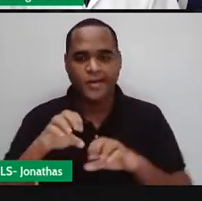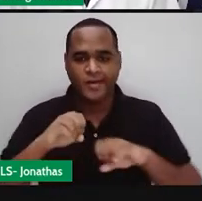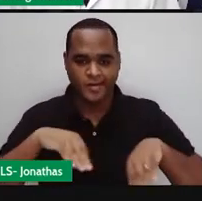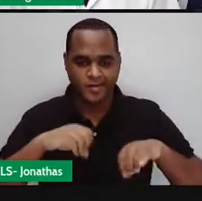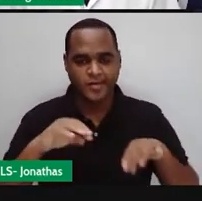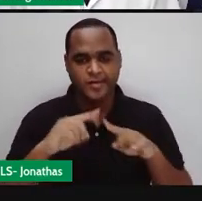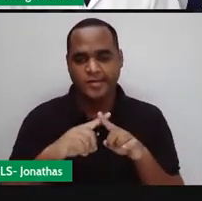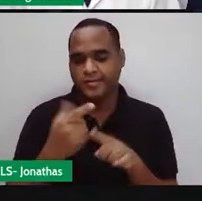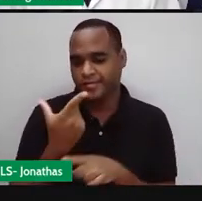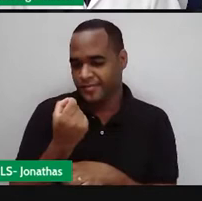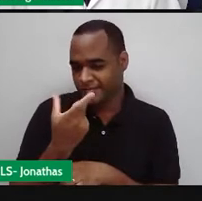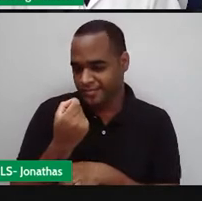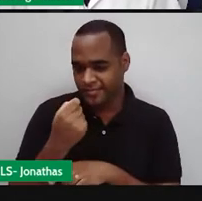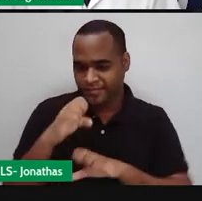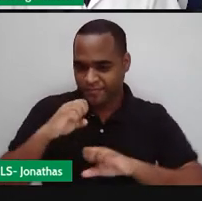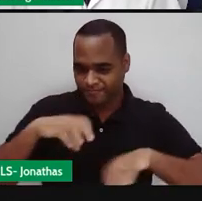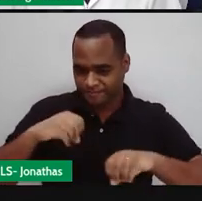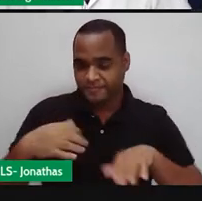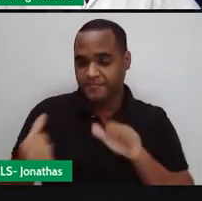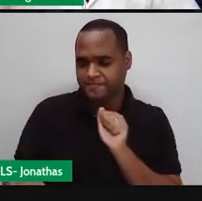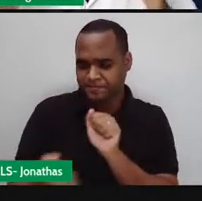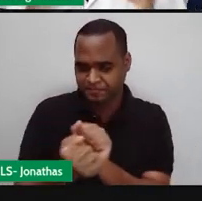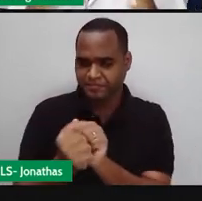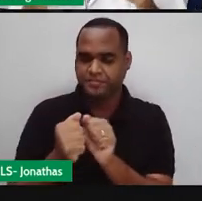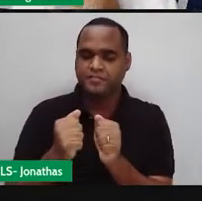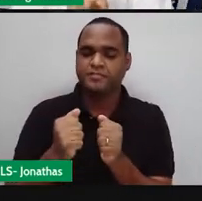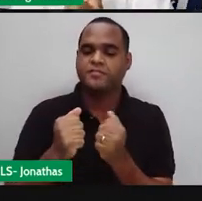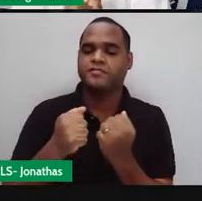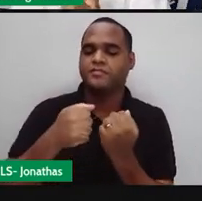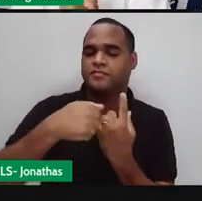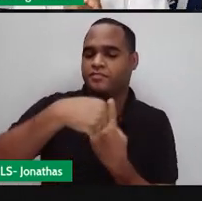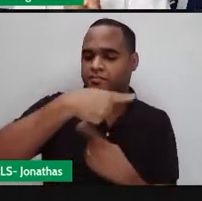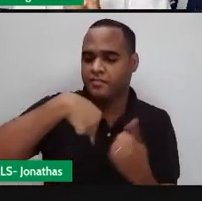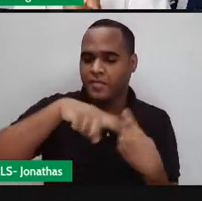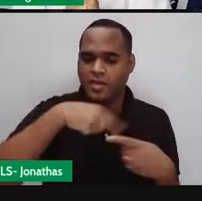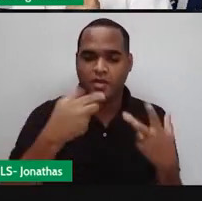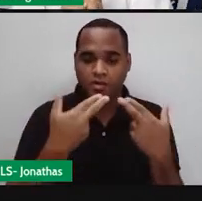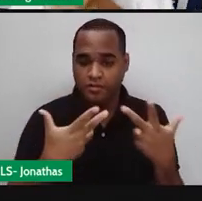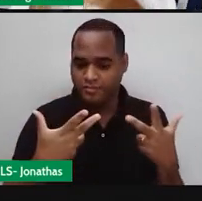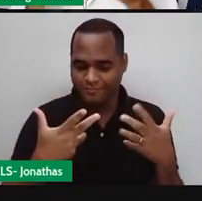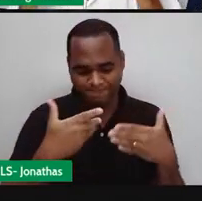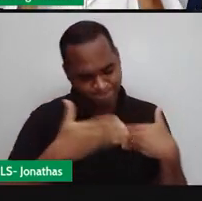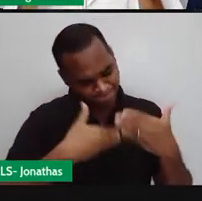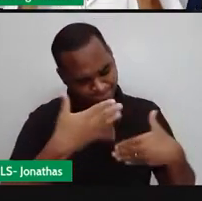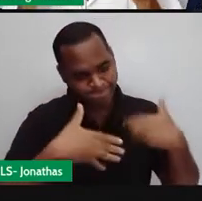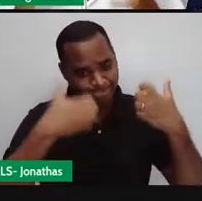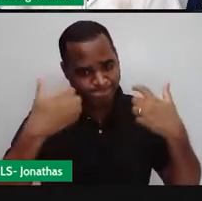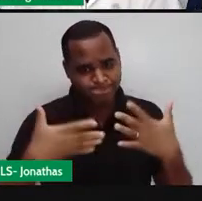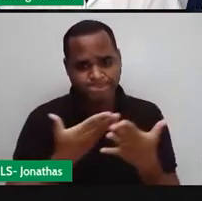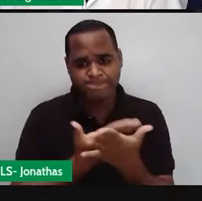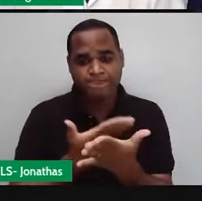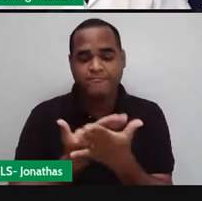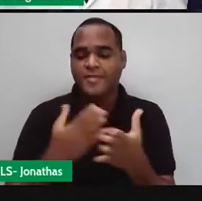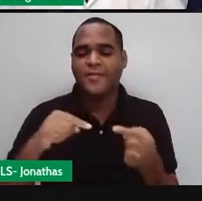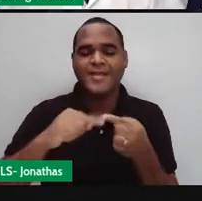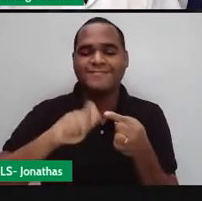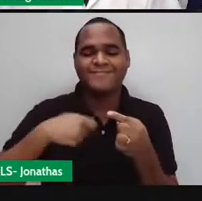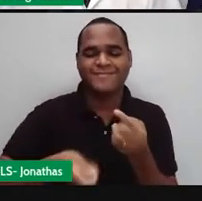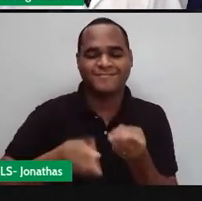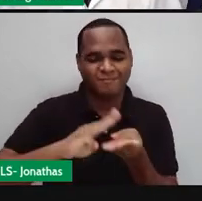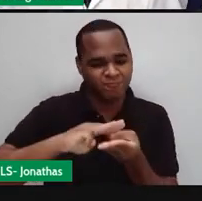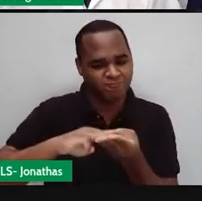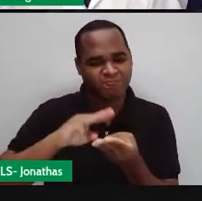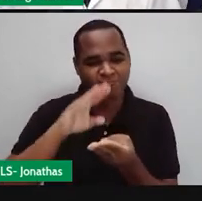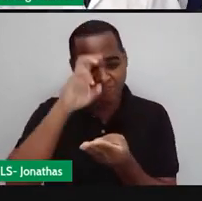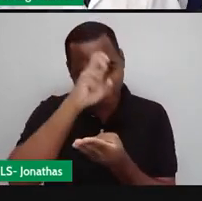a 20 aulas juntos, trilhando esse caminho da educação, esse caminho da educação matemática, aprender